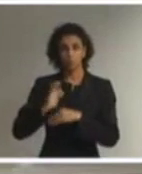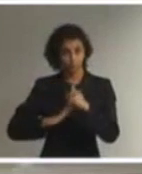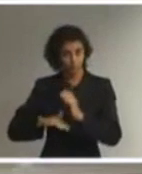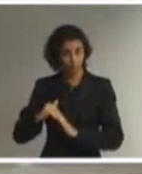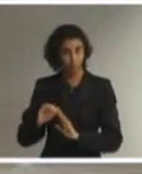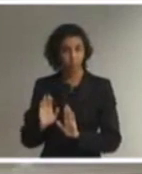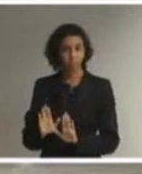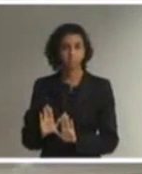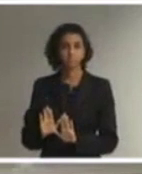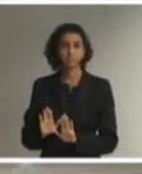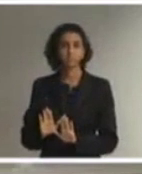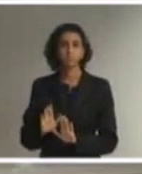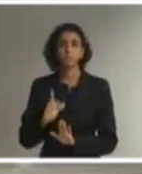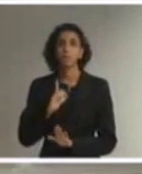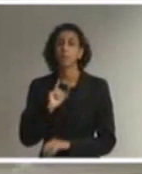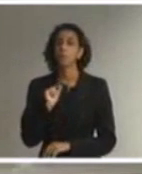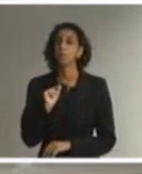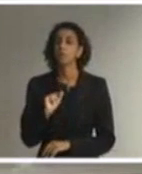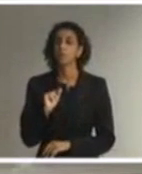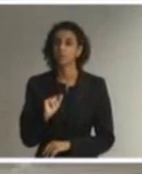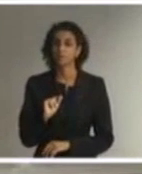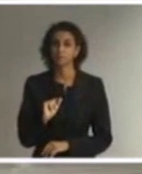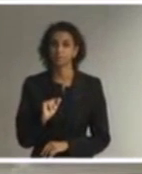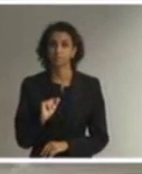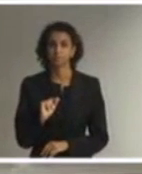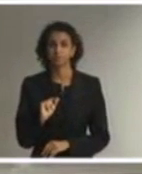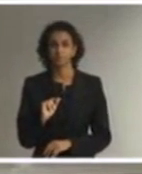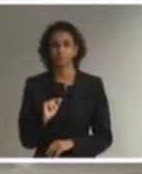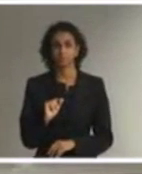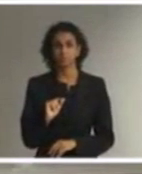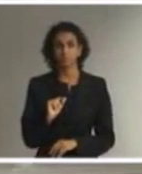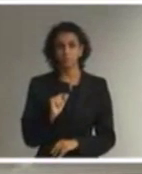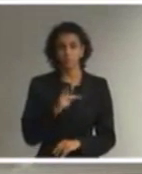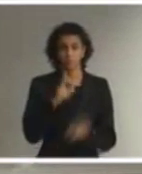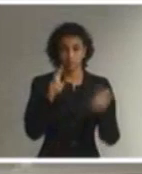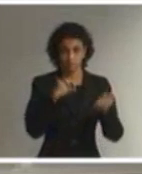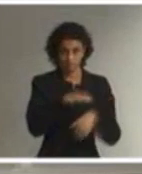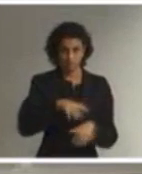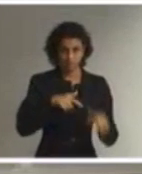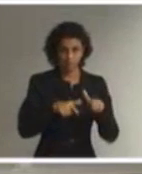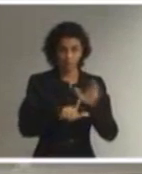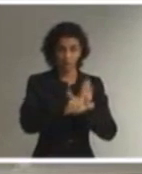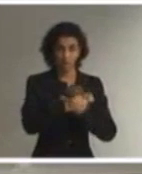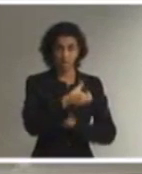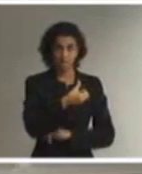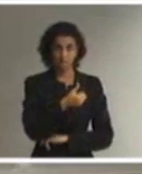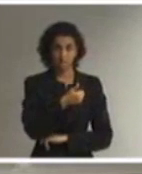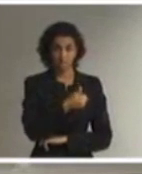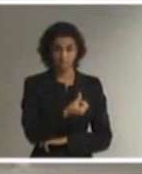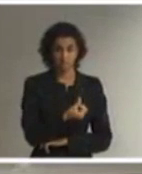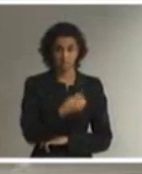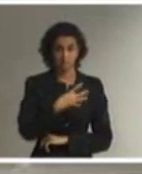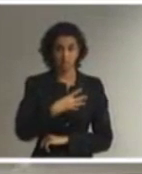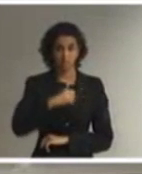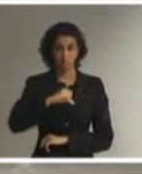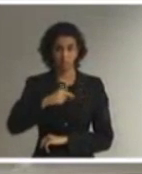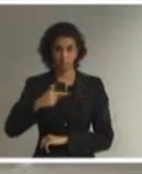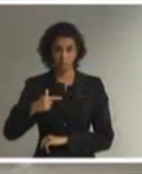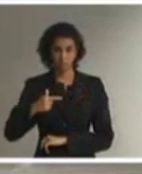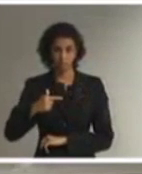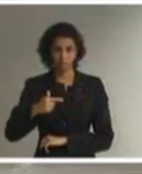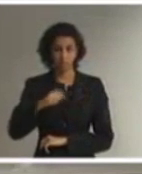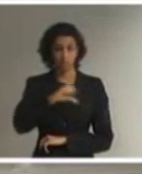especificamente relacionado com o trabalho a lei 6.497 de